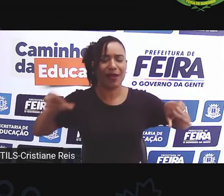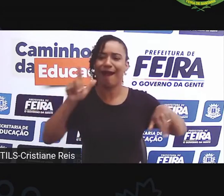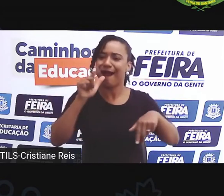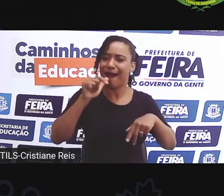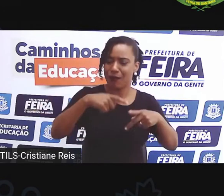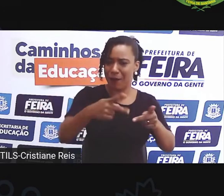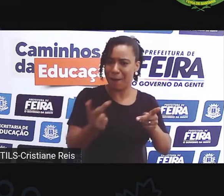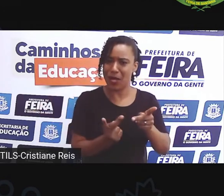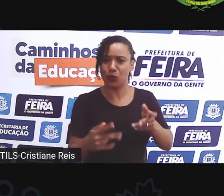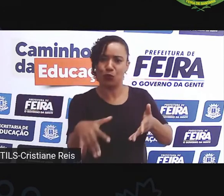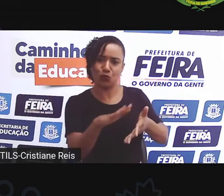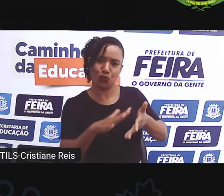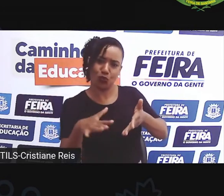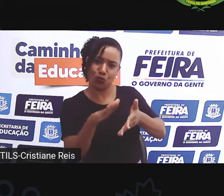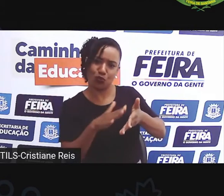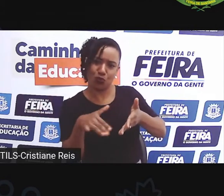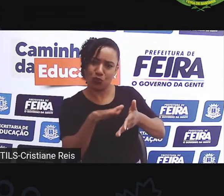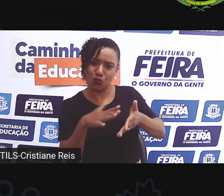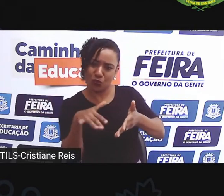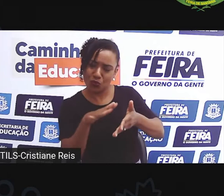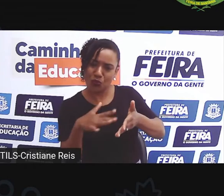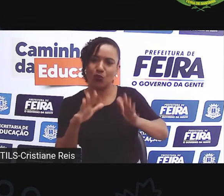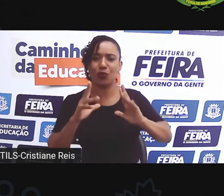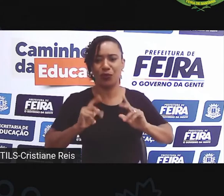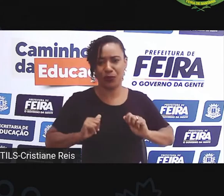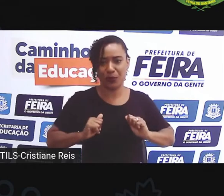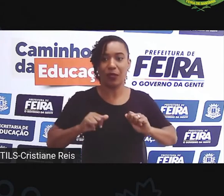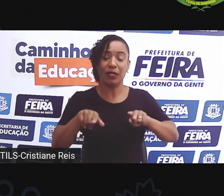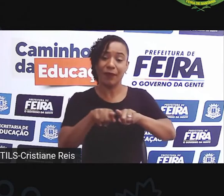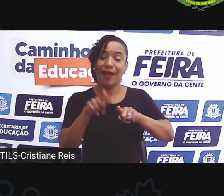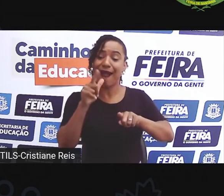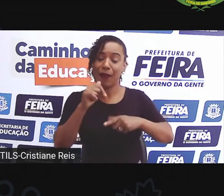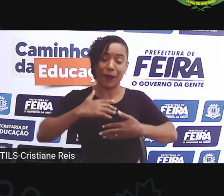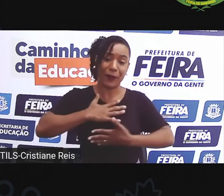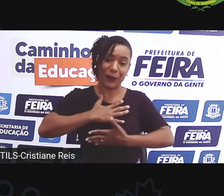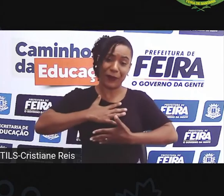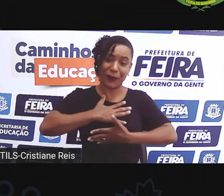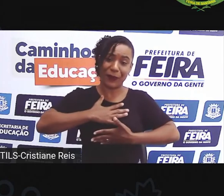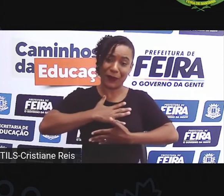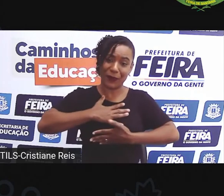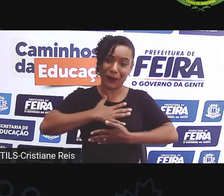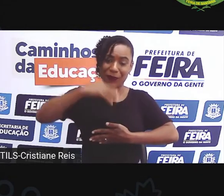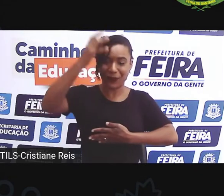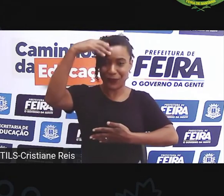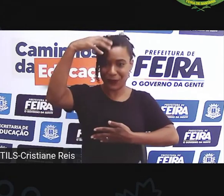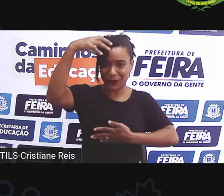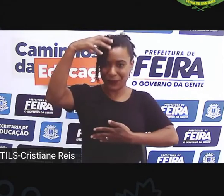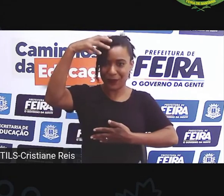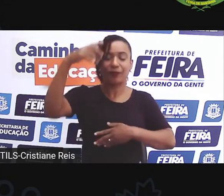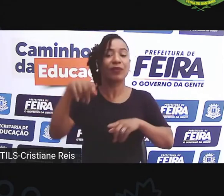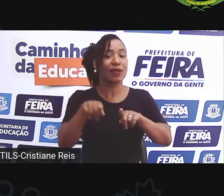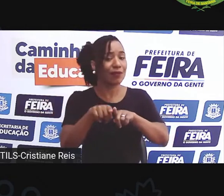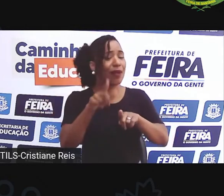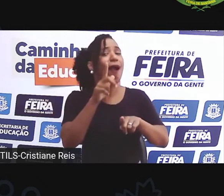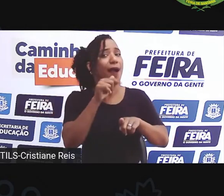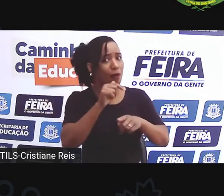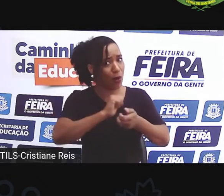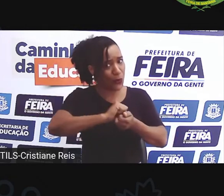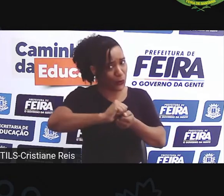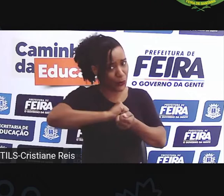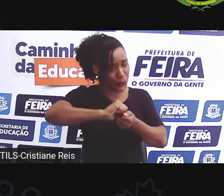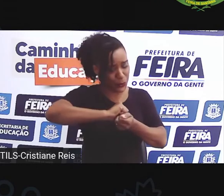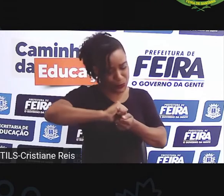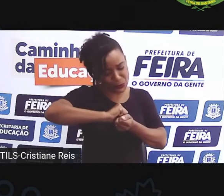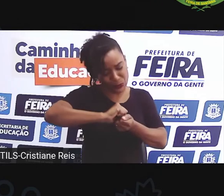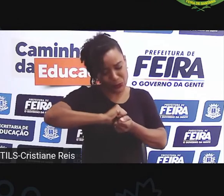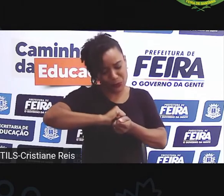os pratos. Água para tomar banho. Água para lavar as roupas. Hum, água